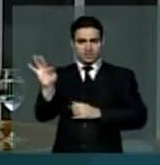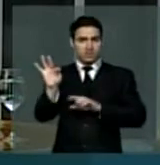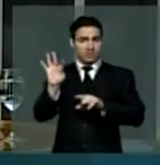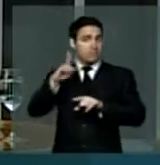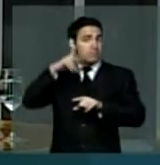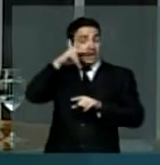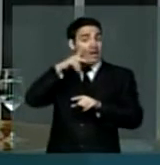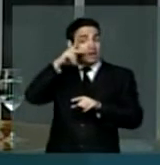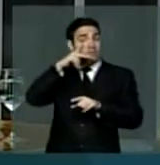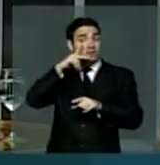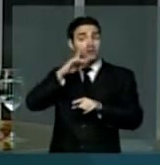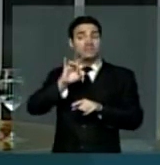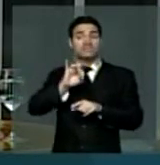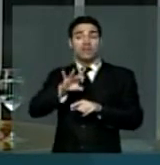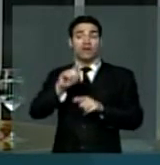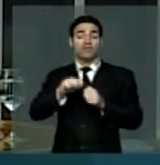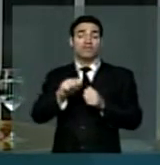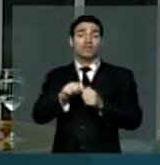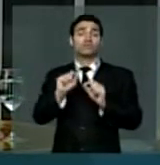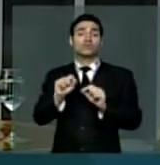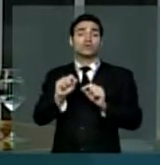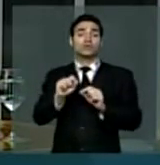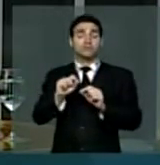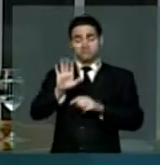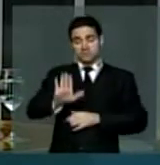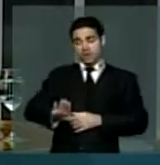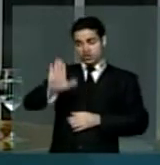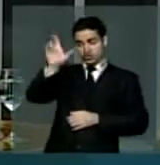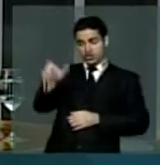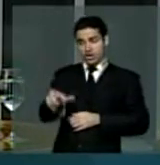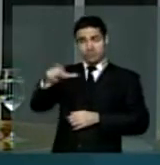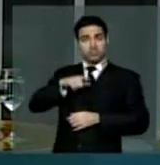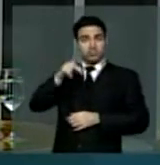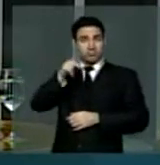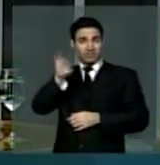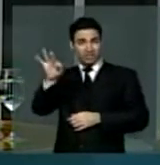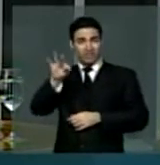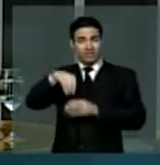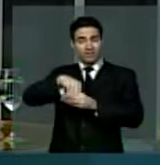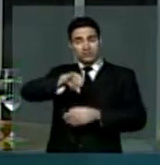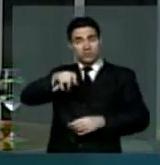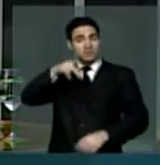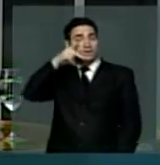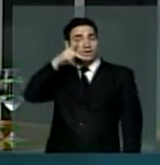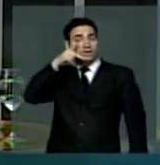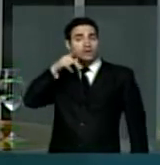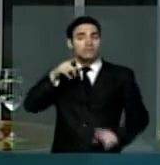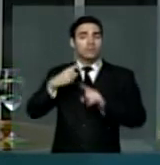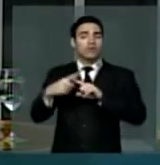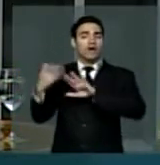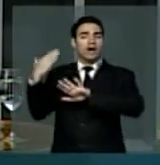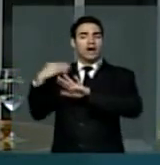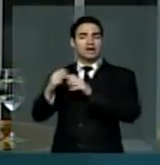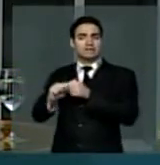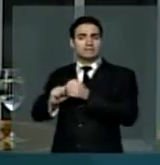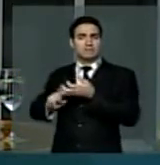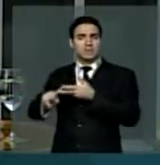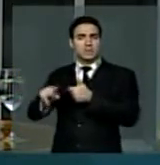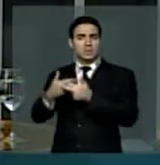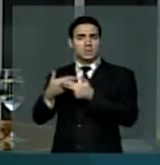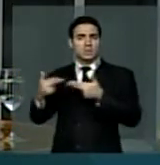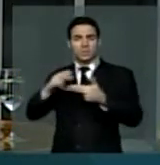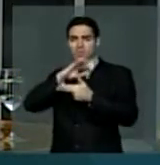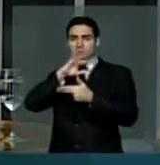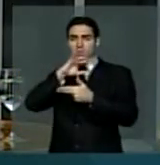construiu mesmo a candidatura do PT em João Pessoa, tentando apagar tudo o que fizeram contra o